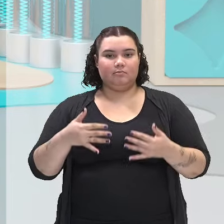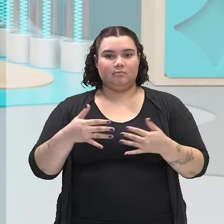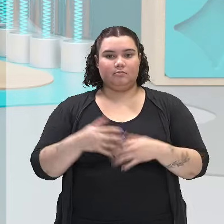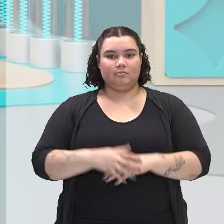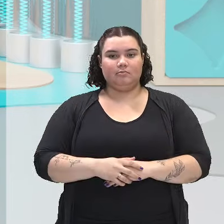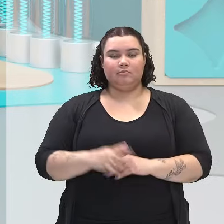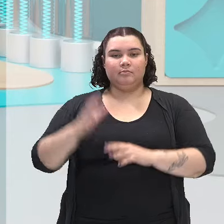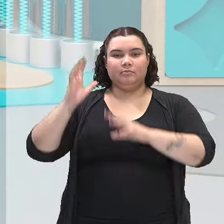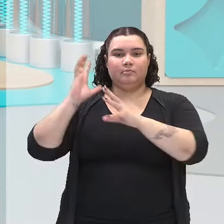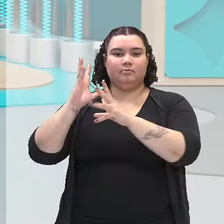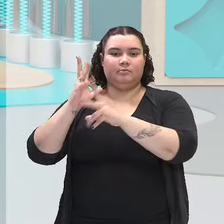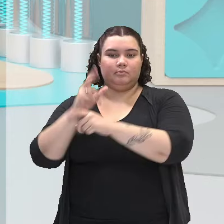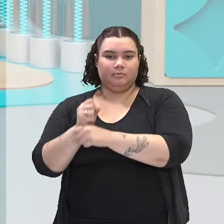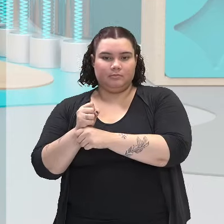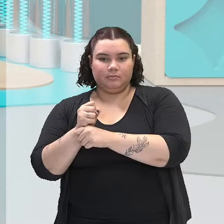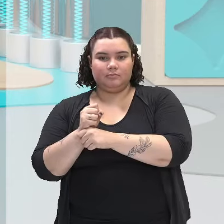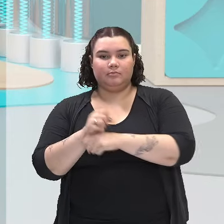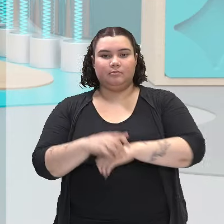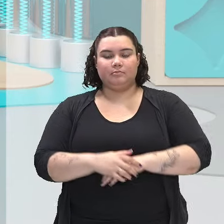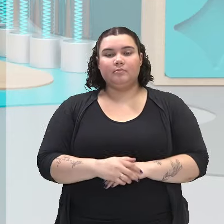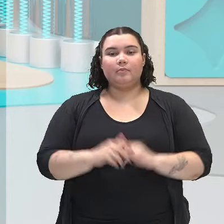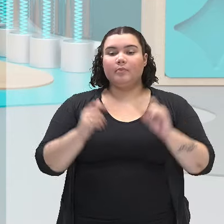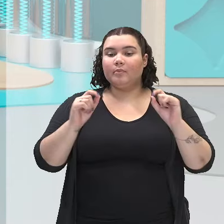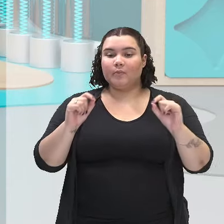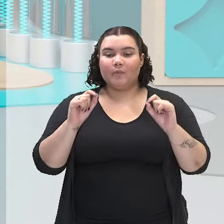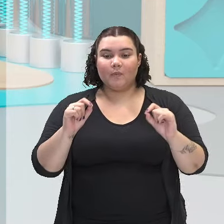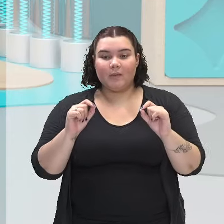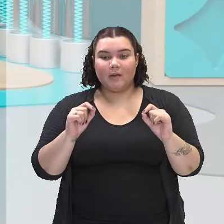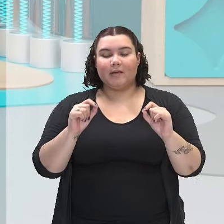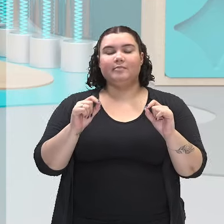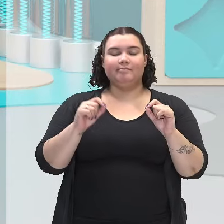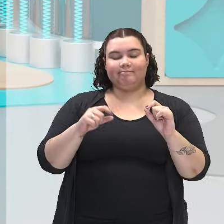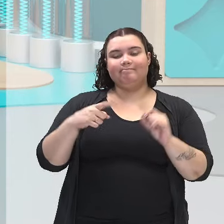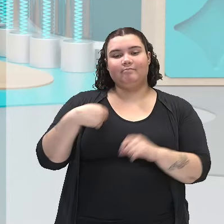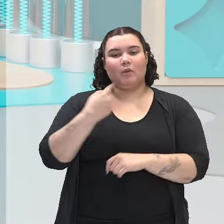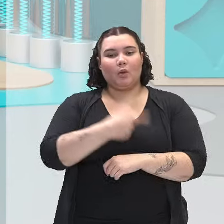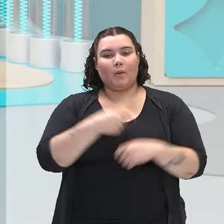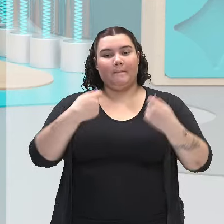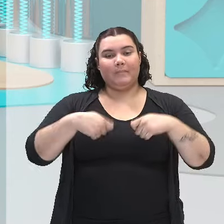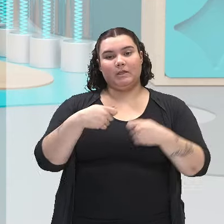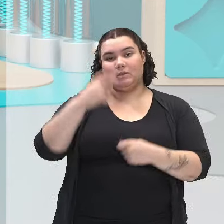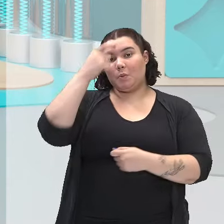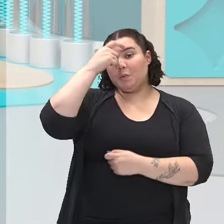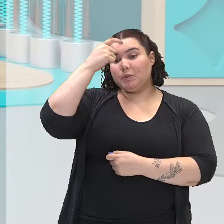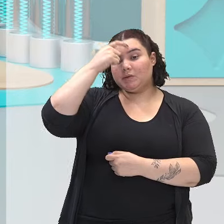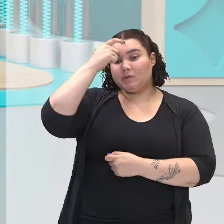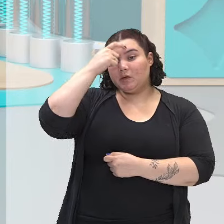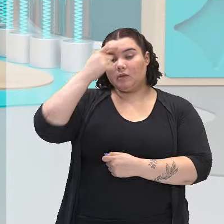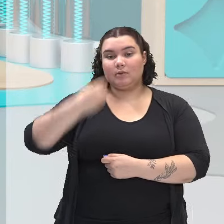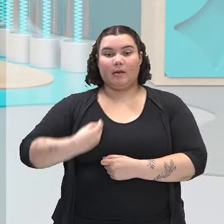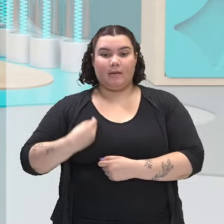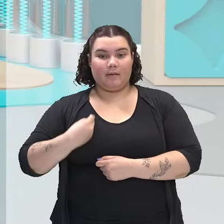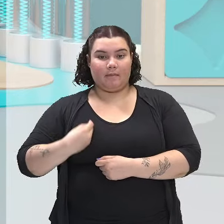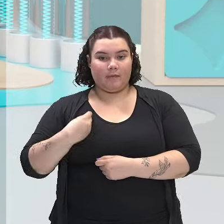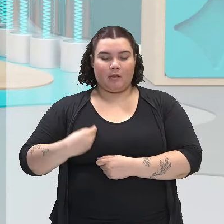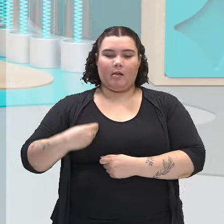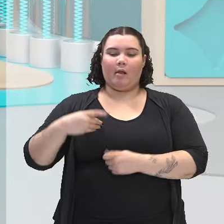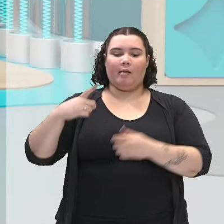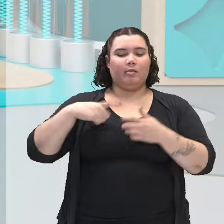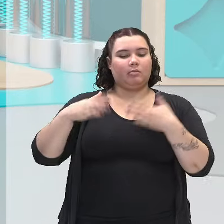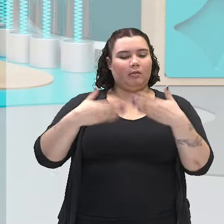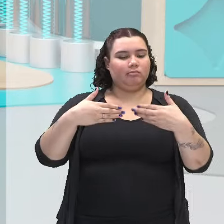fazendo uma recapitulação, que nós devemos ter consciência que a nossa vida, ela é